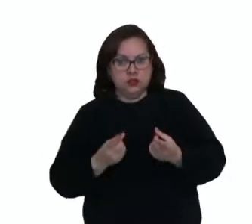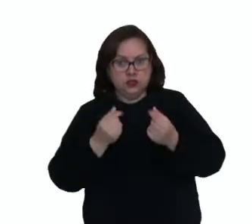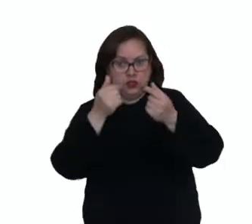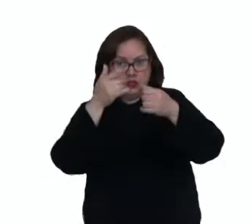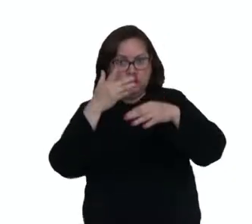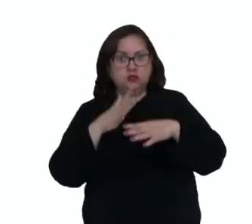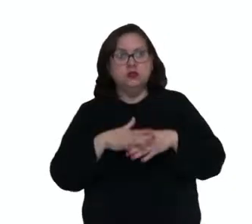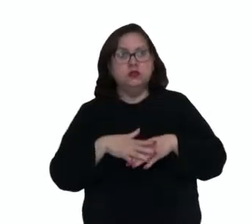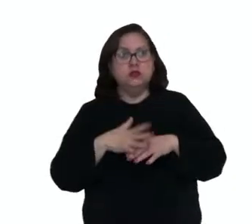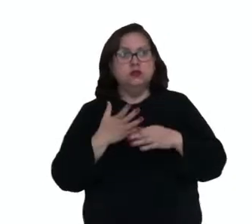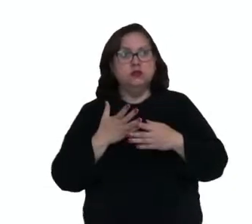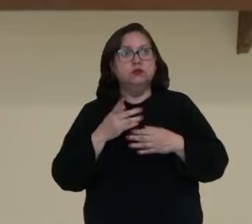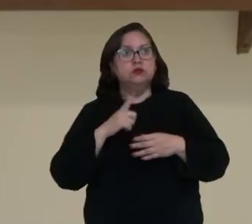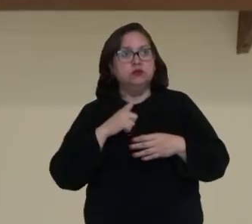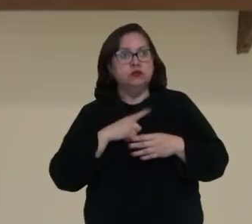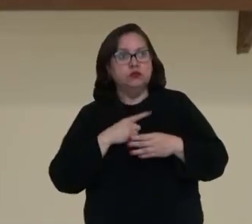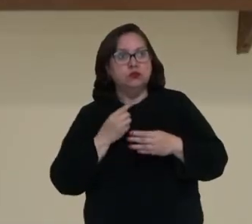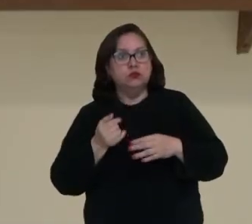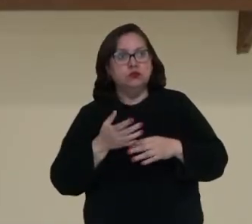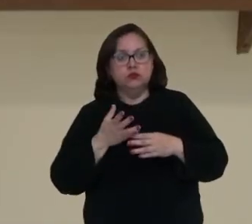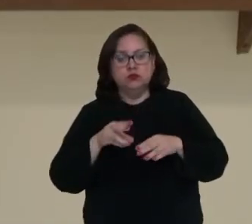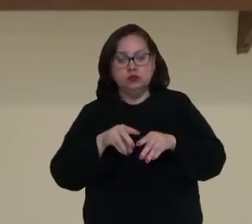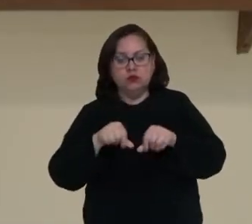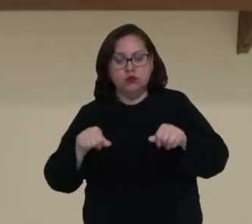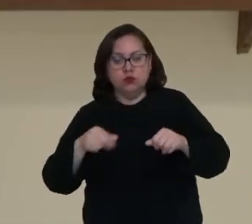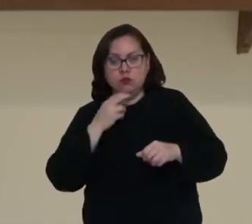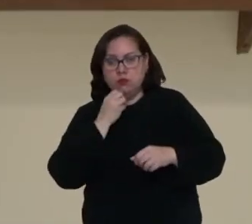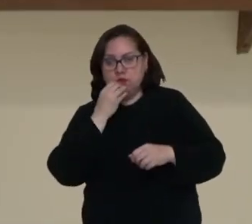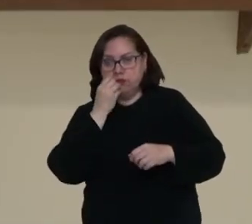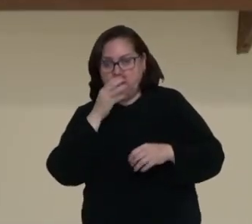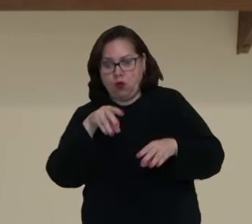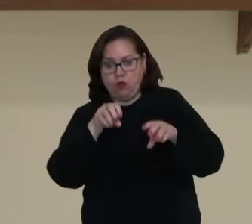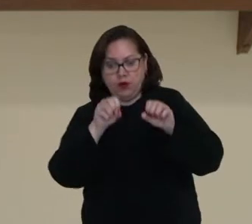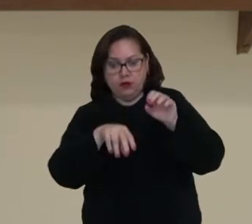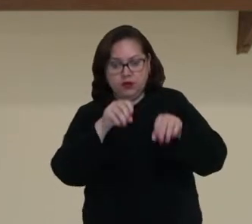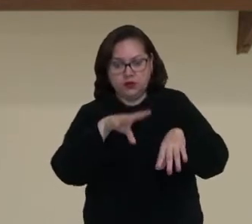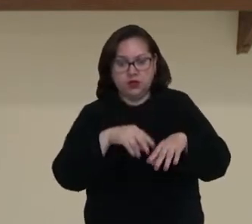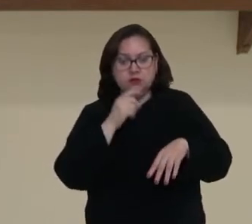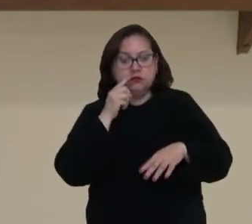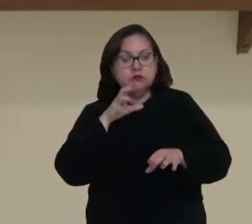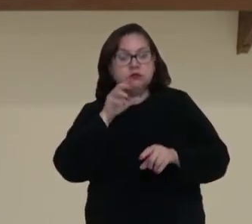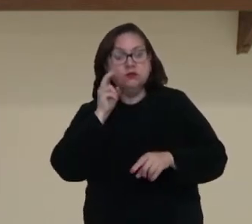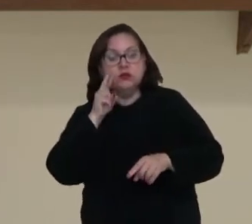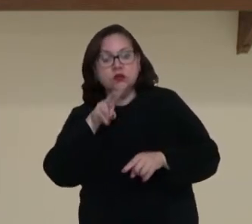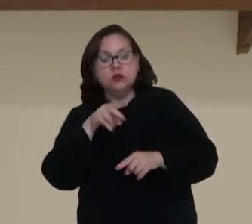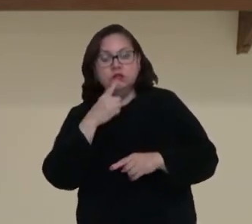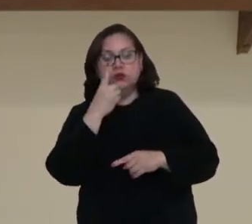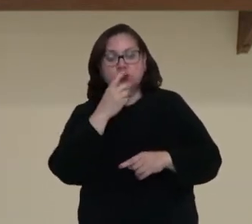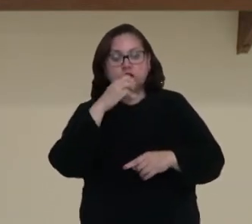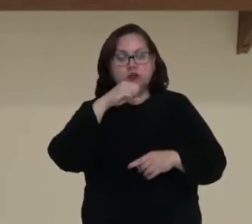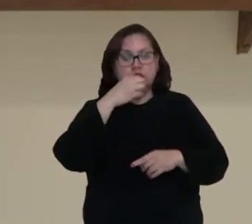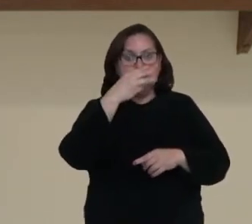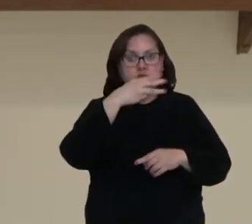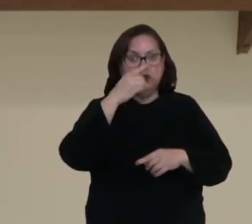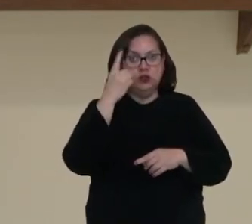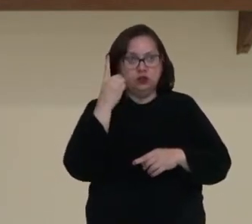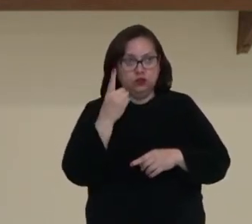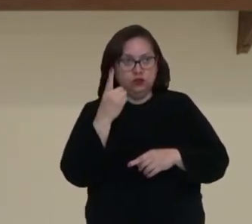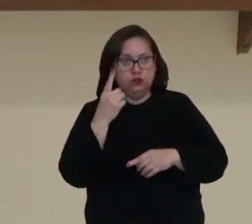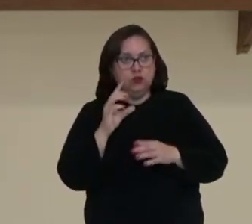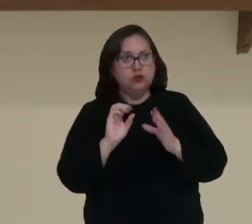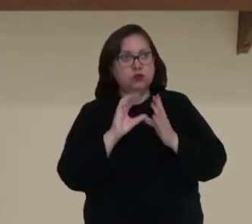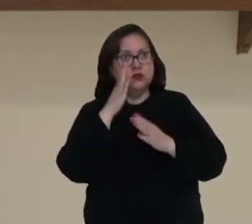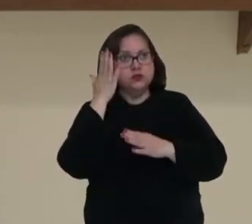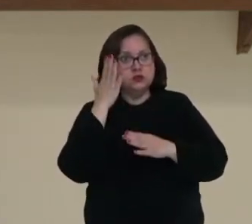minérios, então, existia, e com um solo bastante fértil, existia ali um grande interesse. No ano de 1931, então, vai